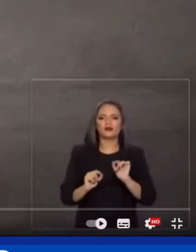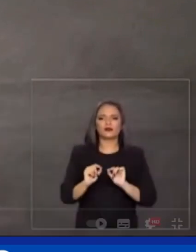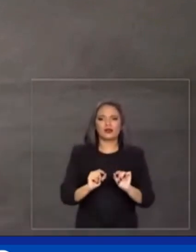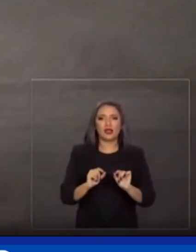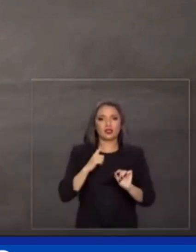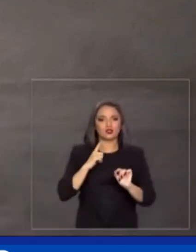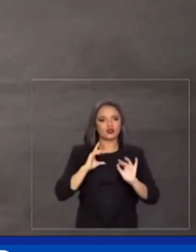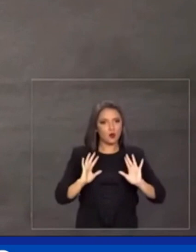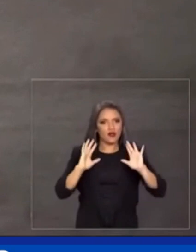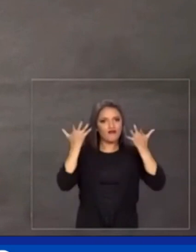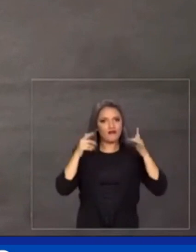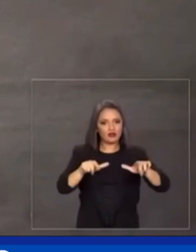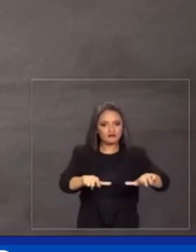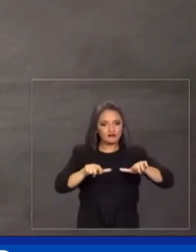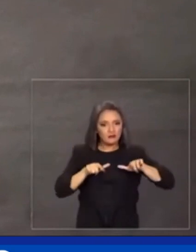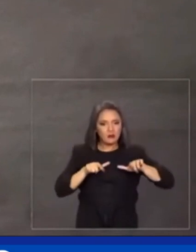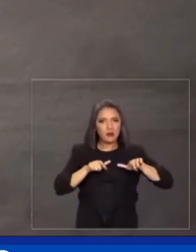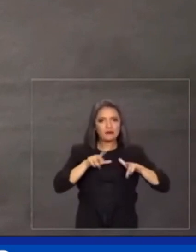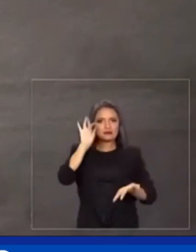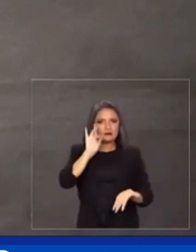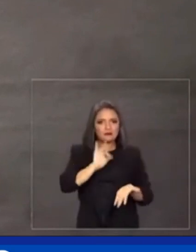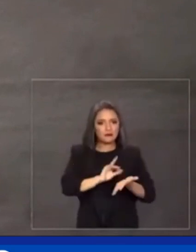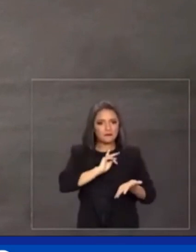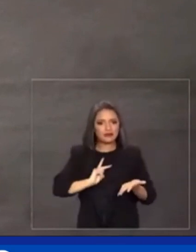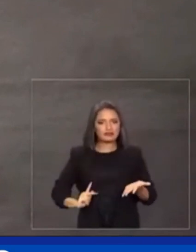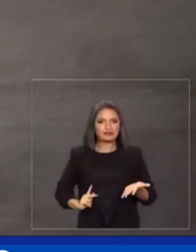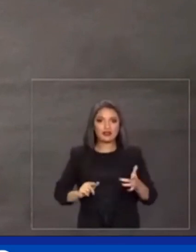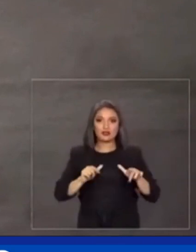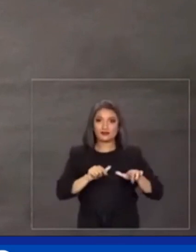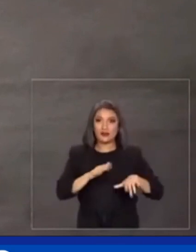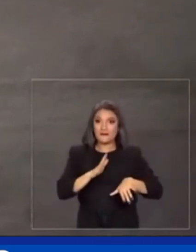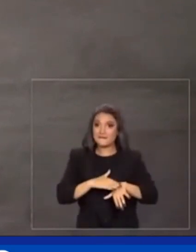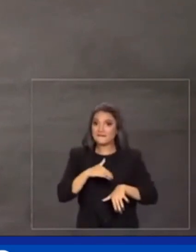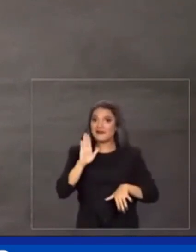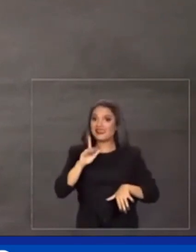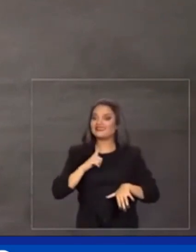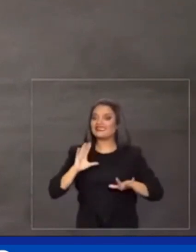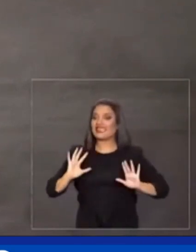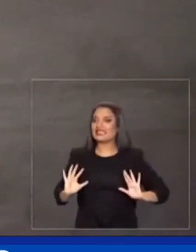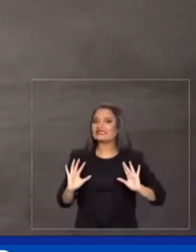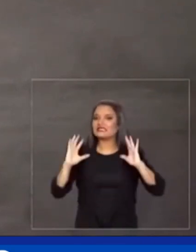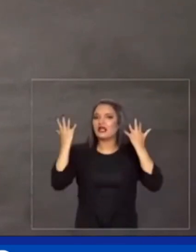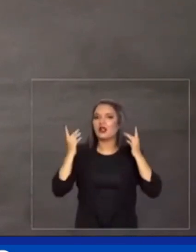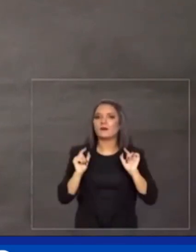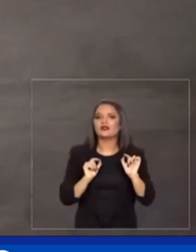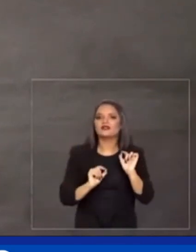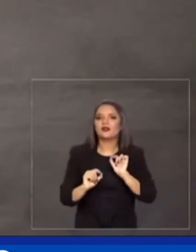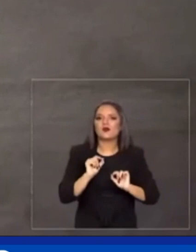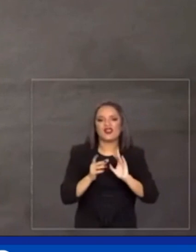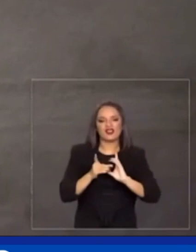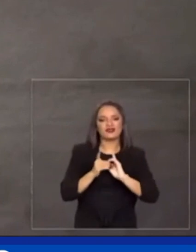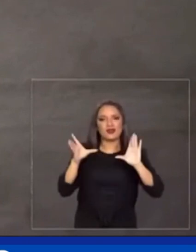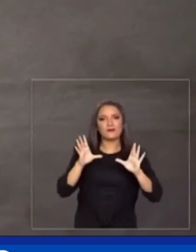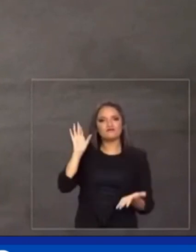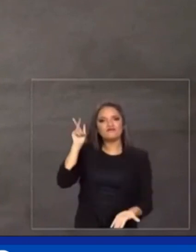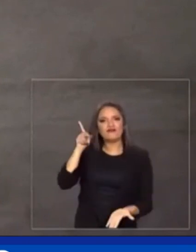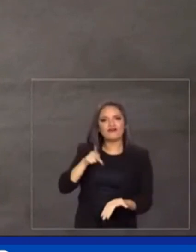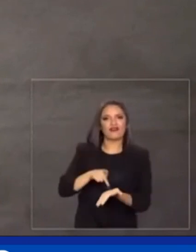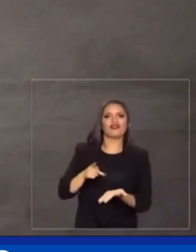cerimônia de diplomação de um presidente eleito, essa é a celebração da verdadeira democracia.